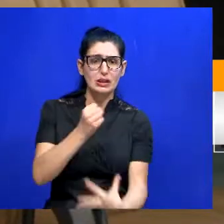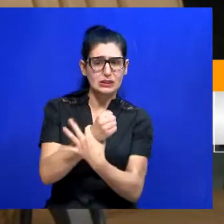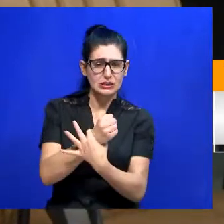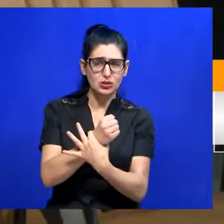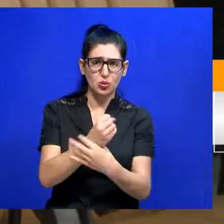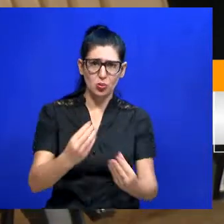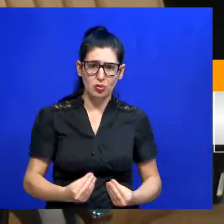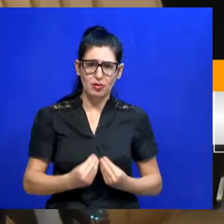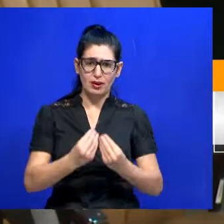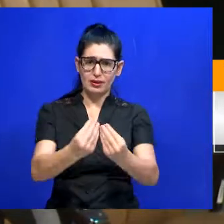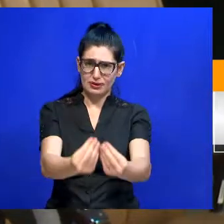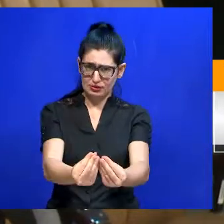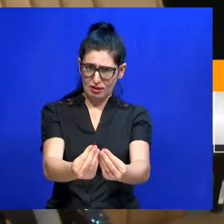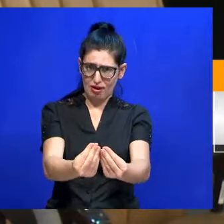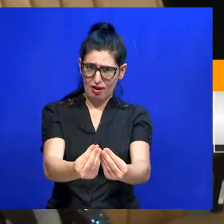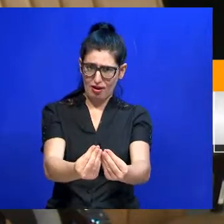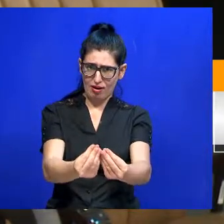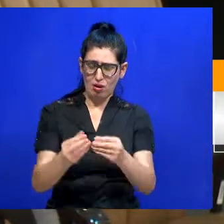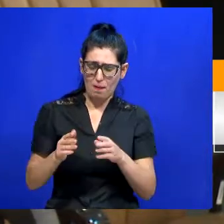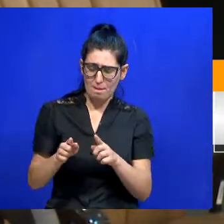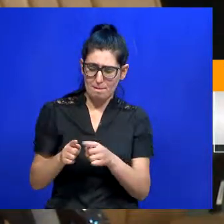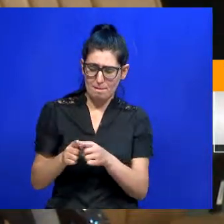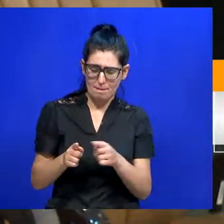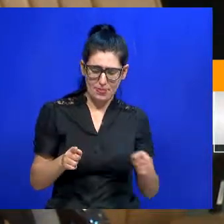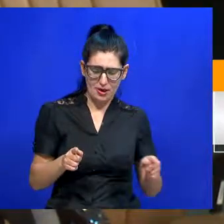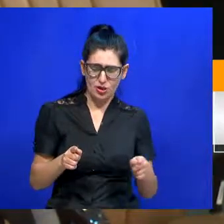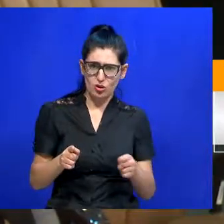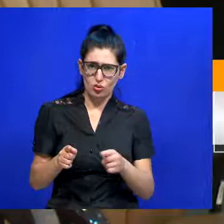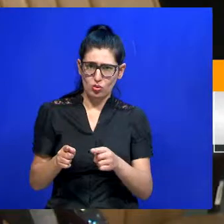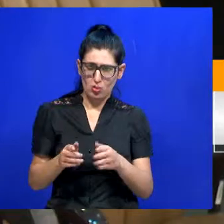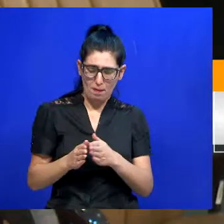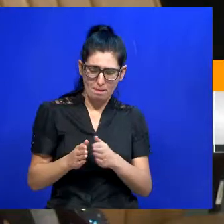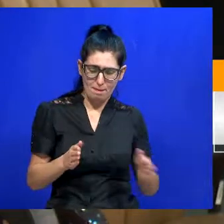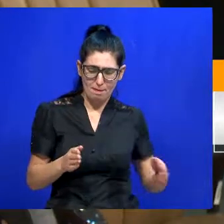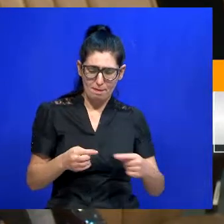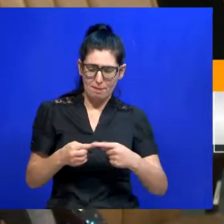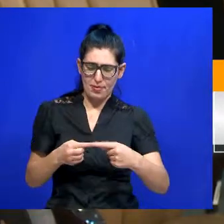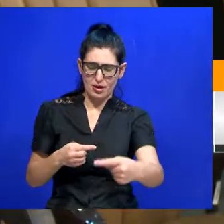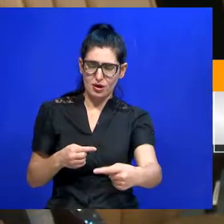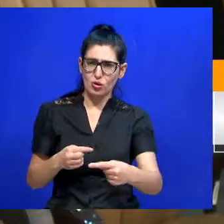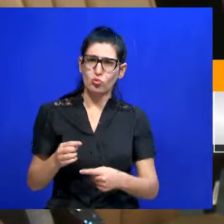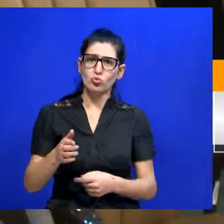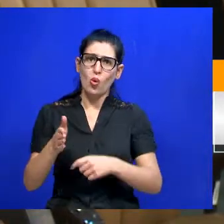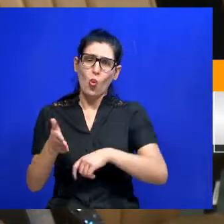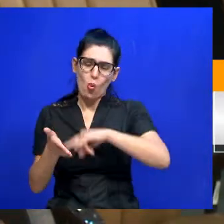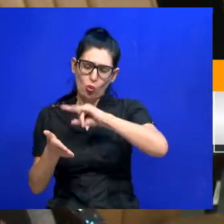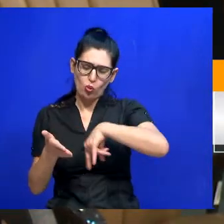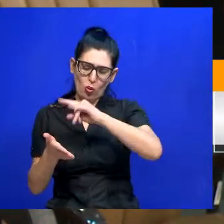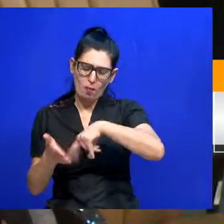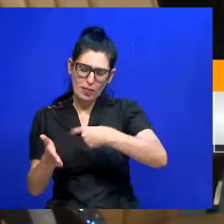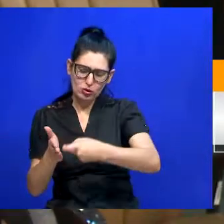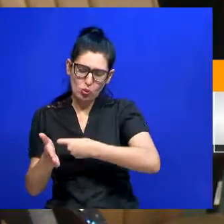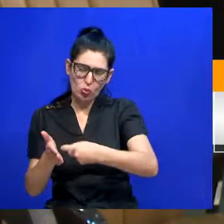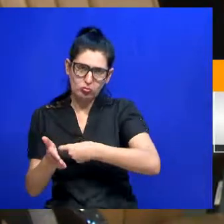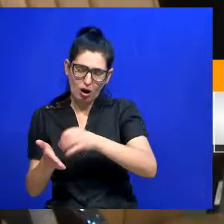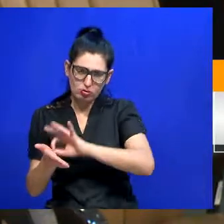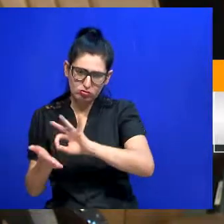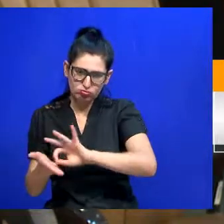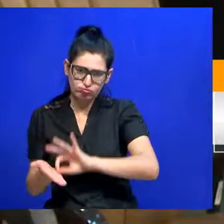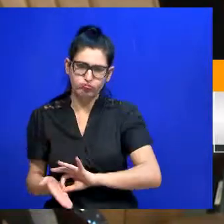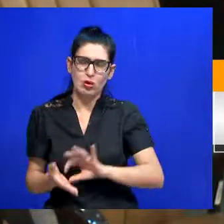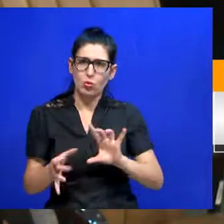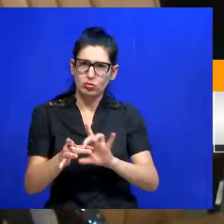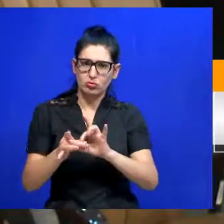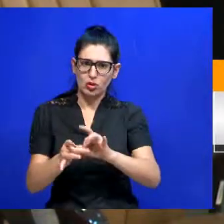entrega no prazo e na forma já pré-acordada no contrato inicial dessa prefeitura, nessa